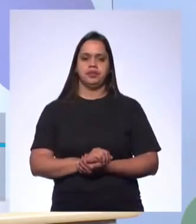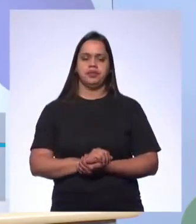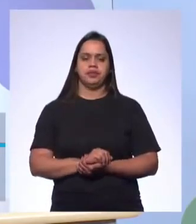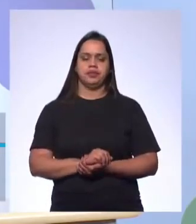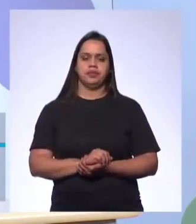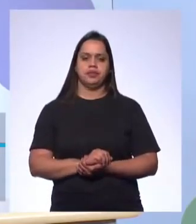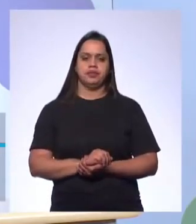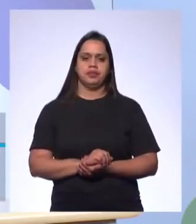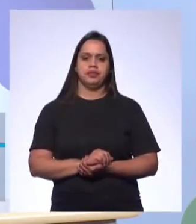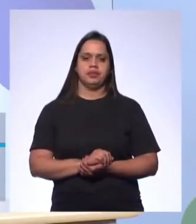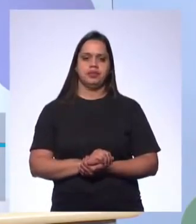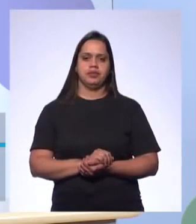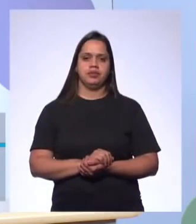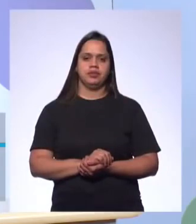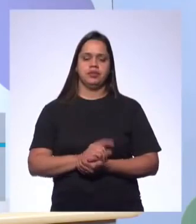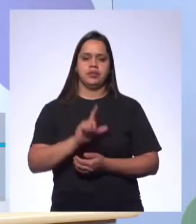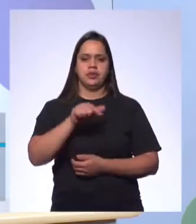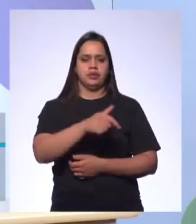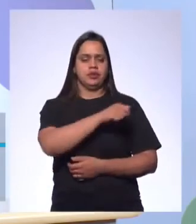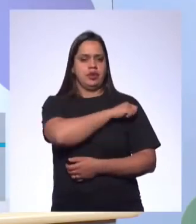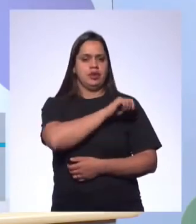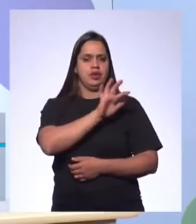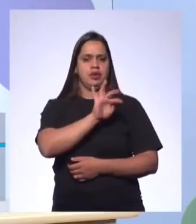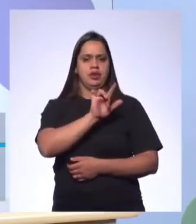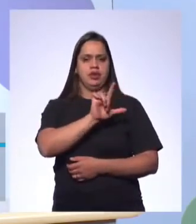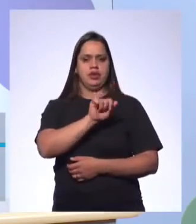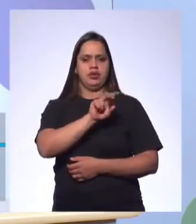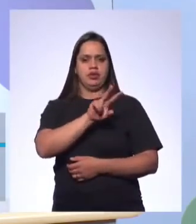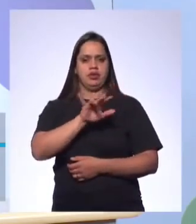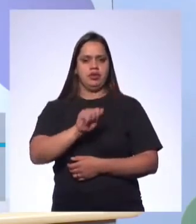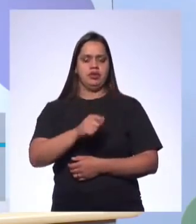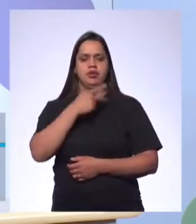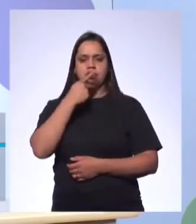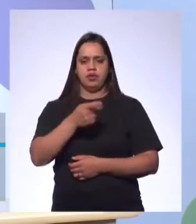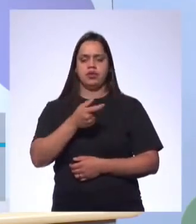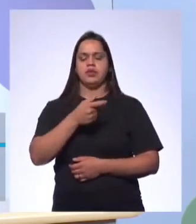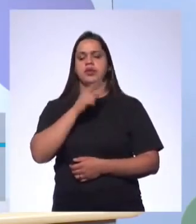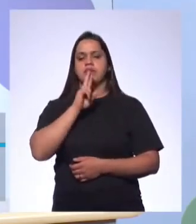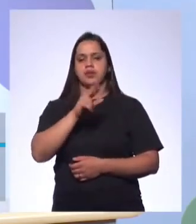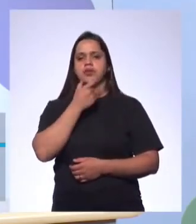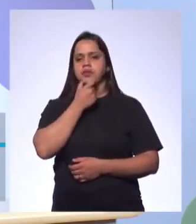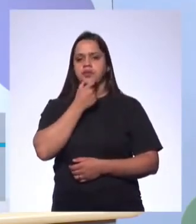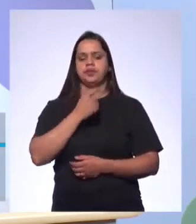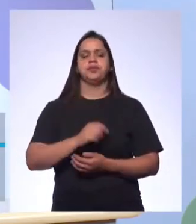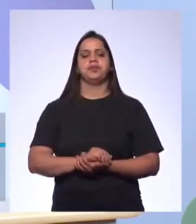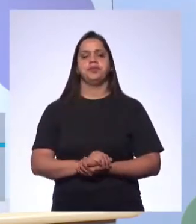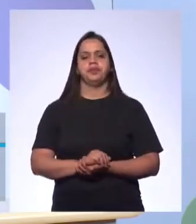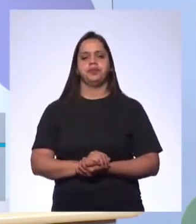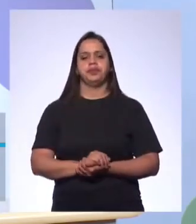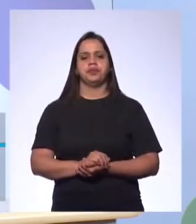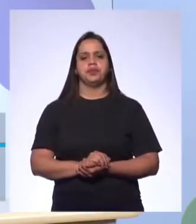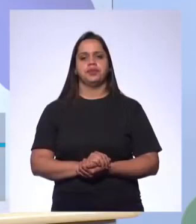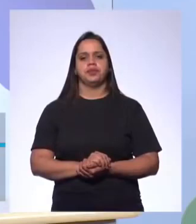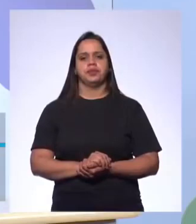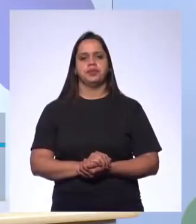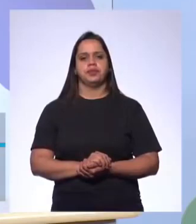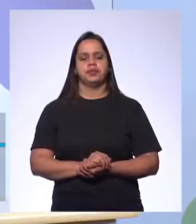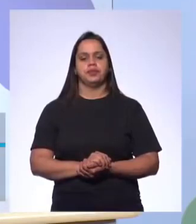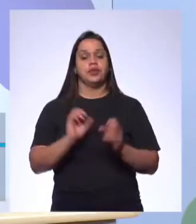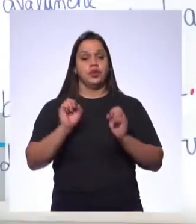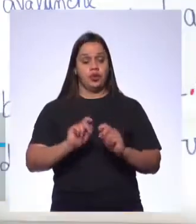Então, aí depois ia a Flávia, acid rain, drizzle, drought, earthquake, eruption, famine, flood e fog.